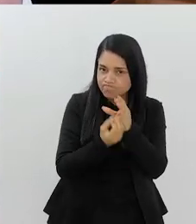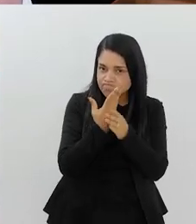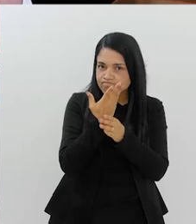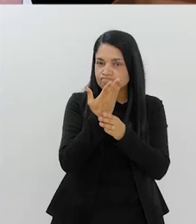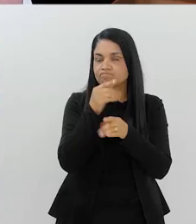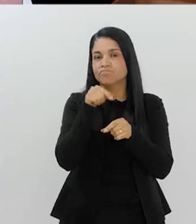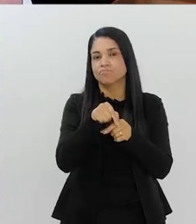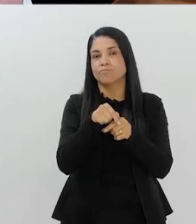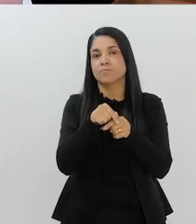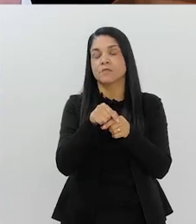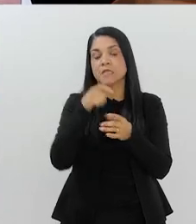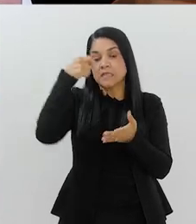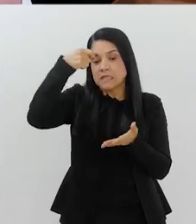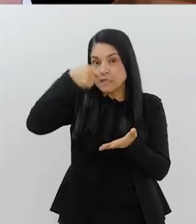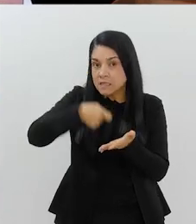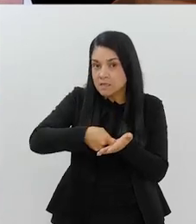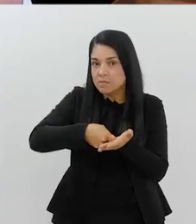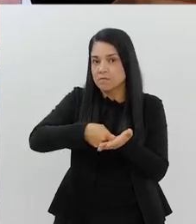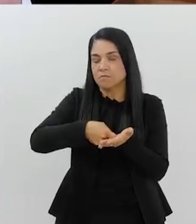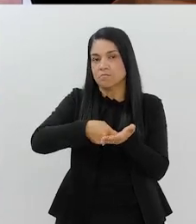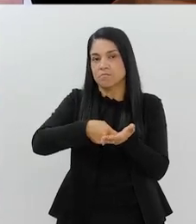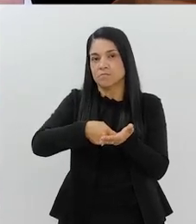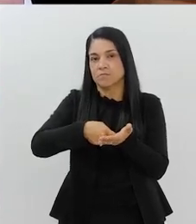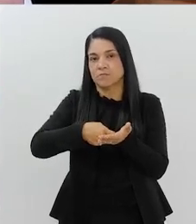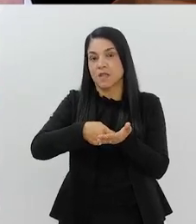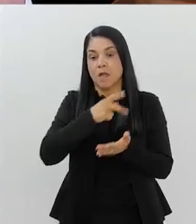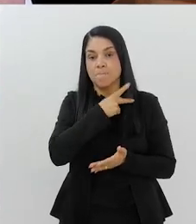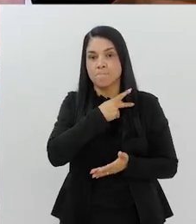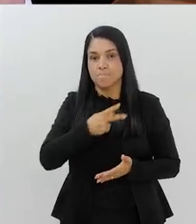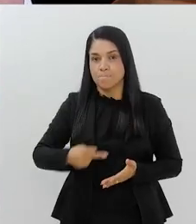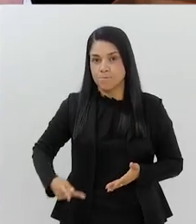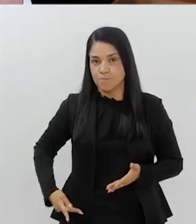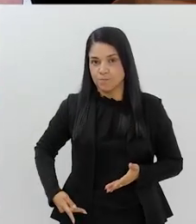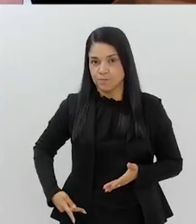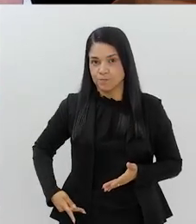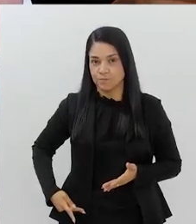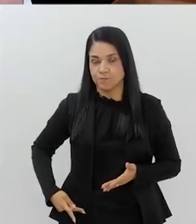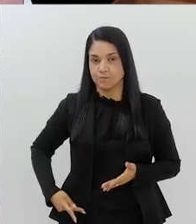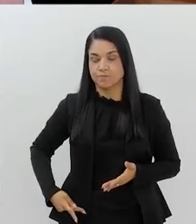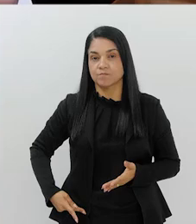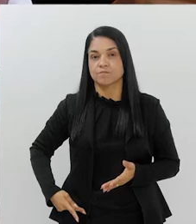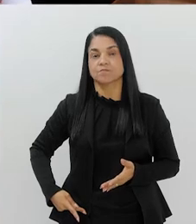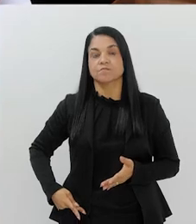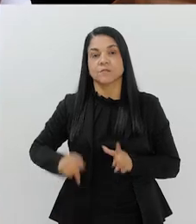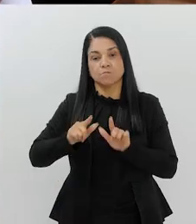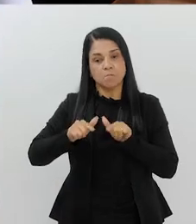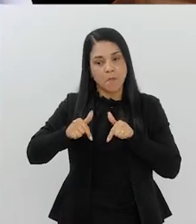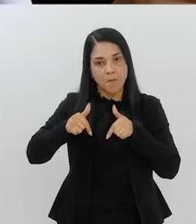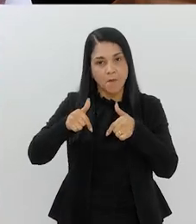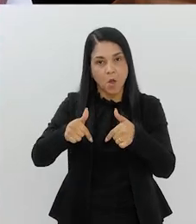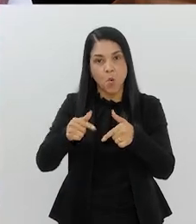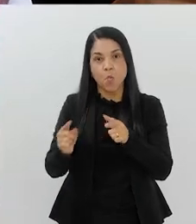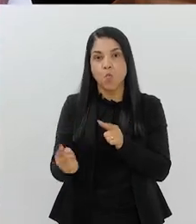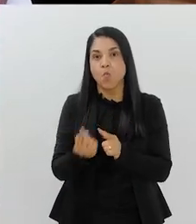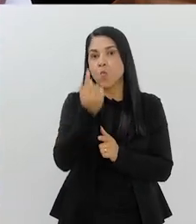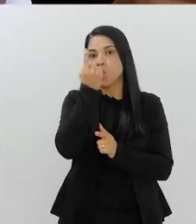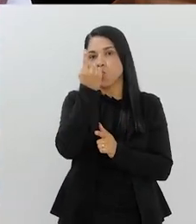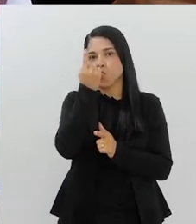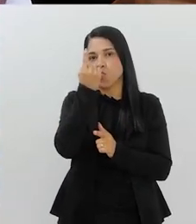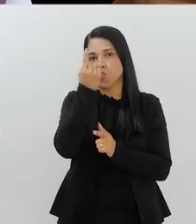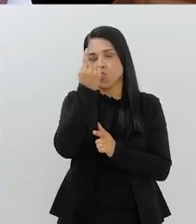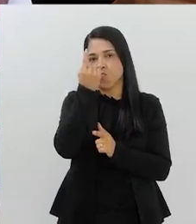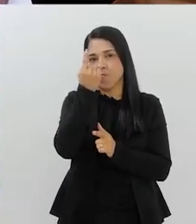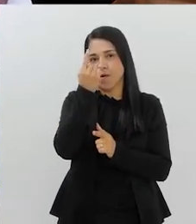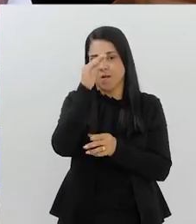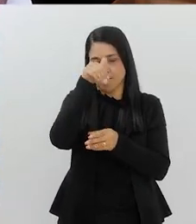criação, determina que a presidência presidência deve ser exercida por somente